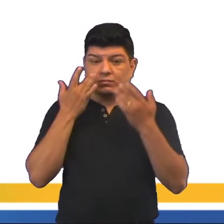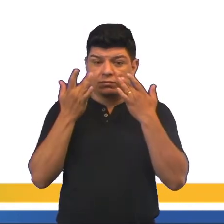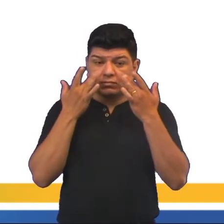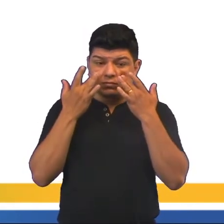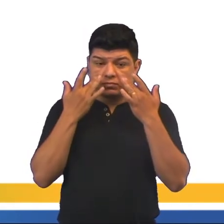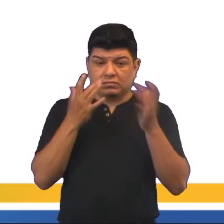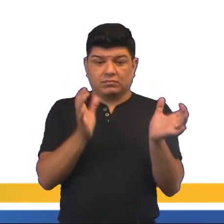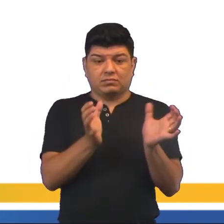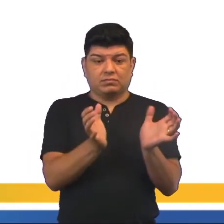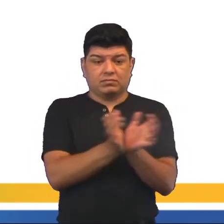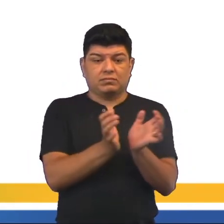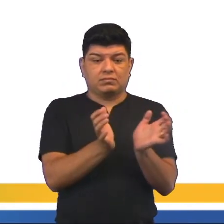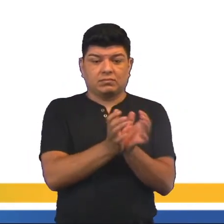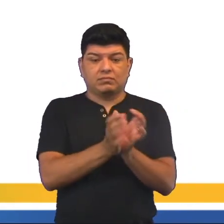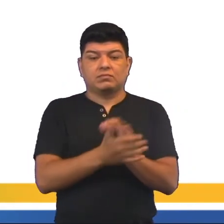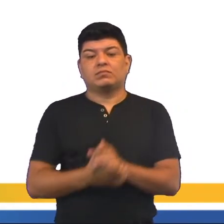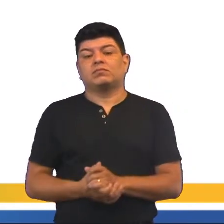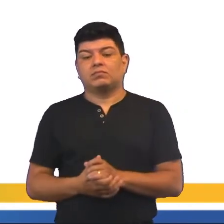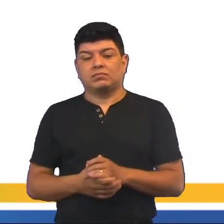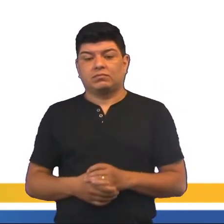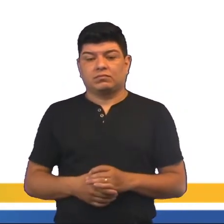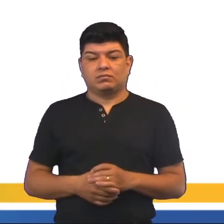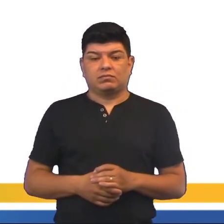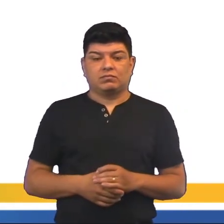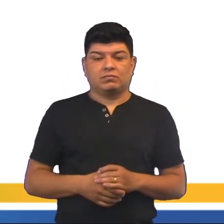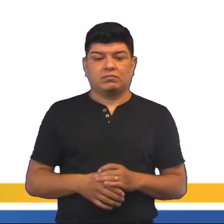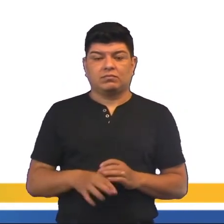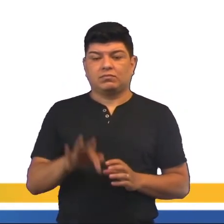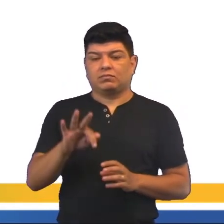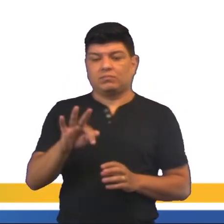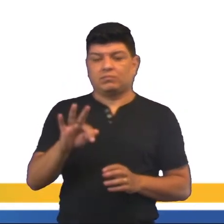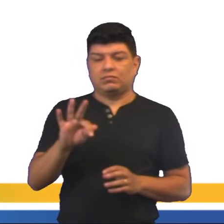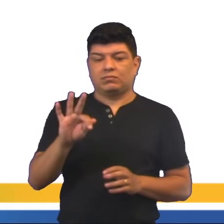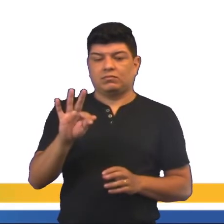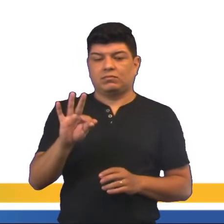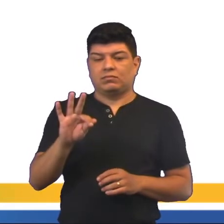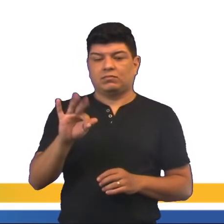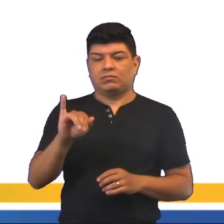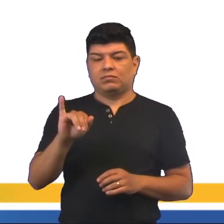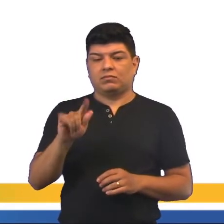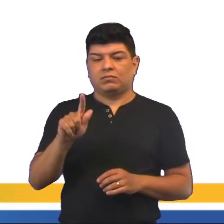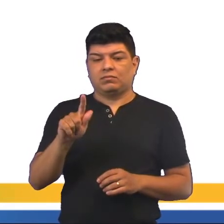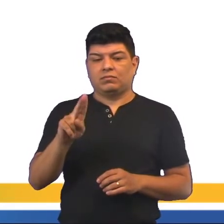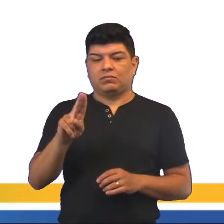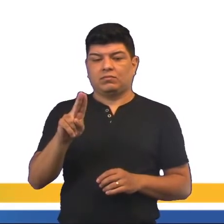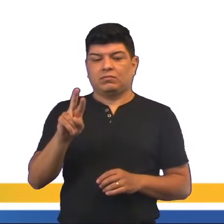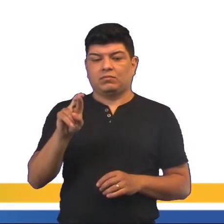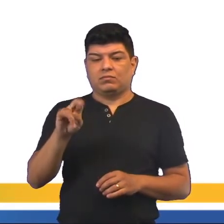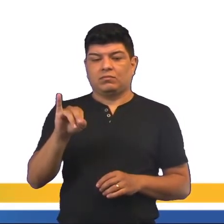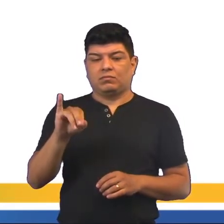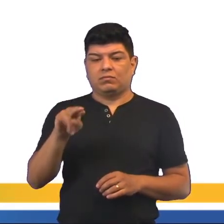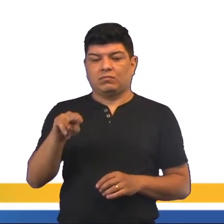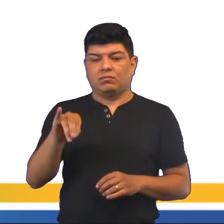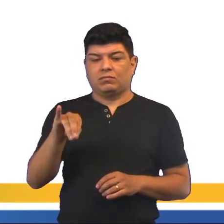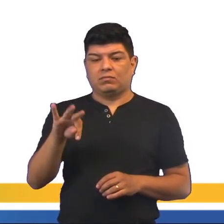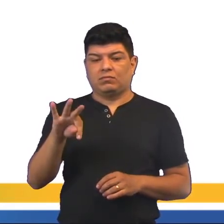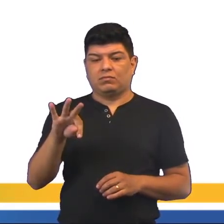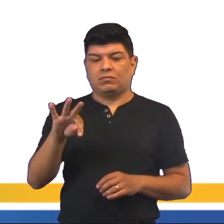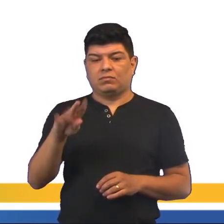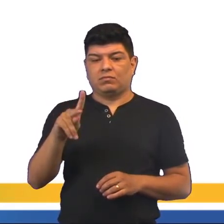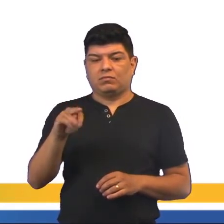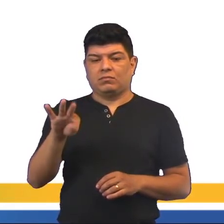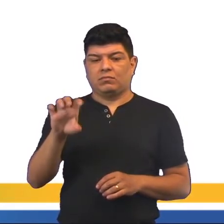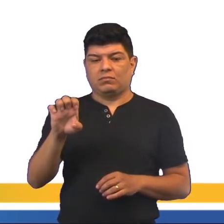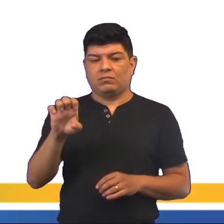chamado elenco, né? Figurante. Ah, importante dizer, o elenco é só as pessoas que falam,